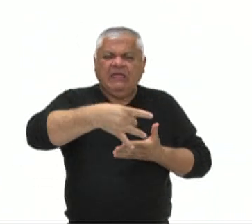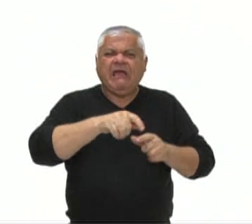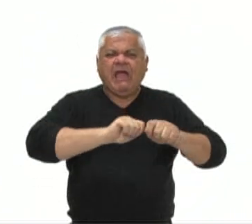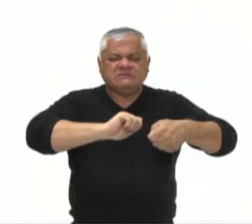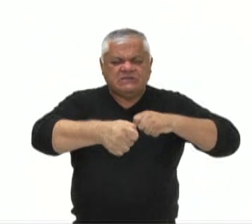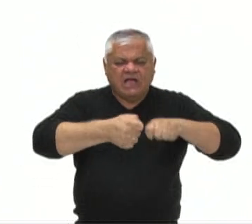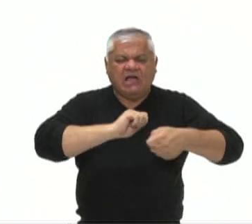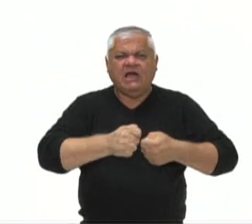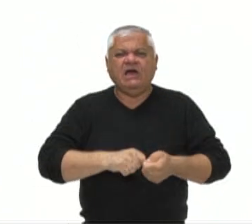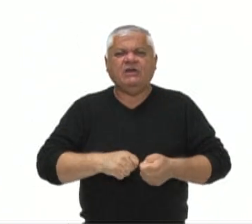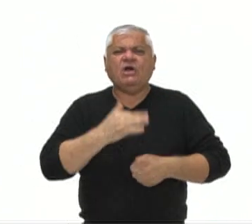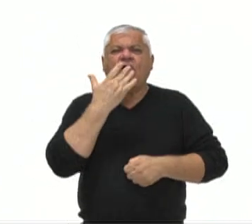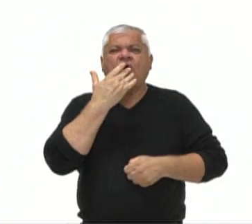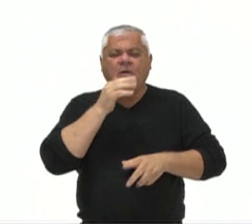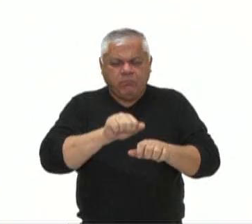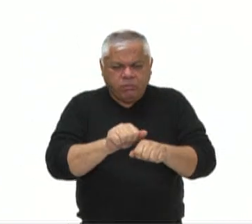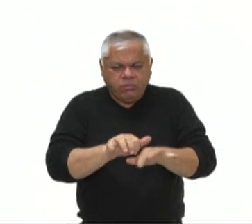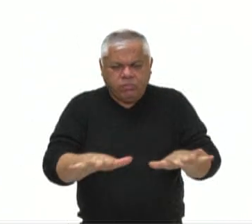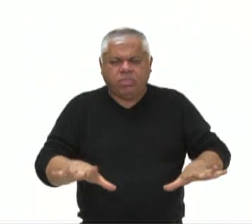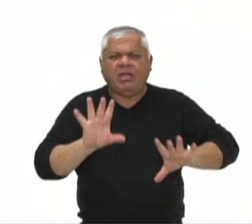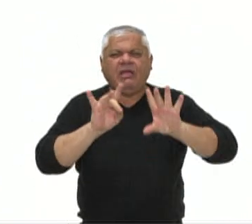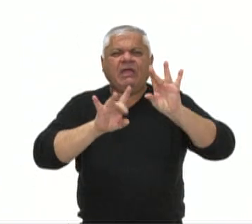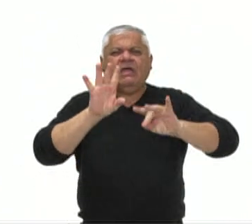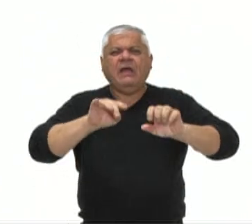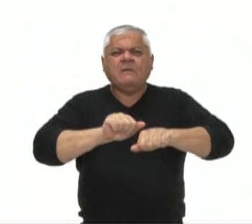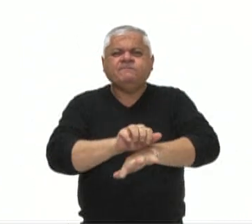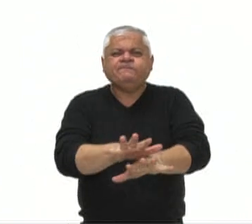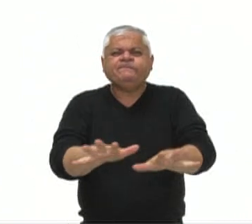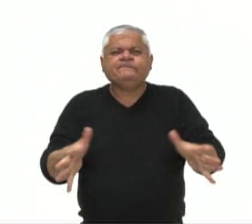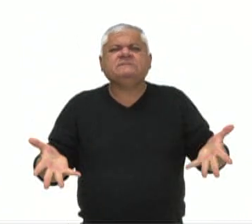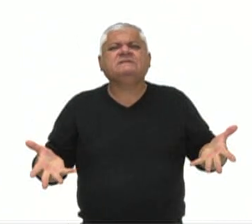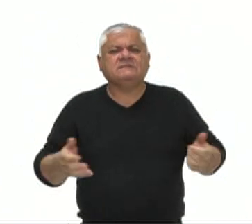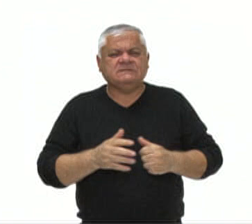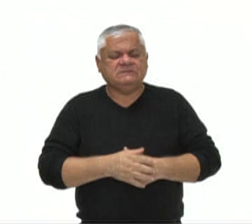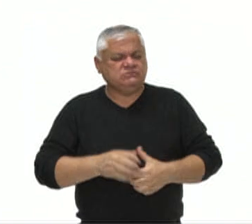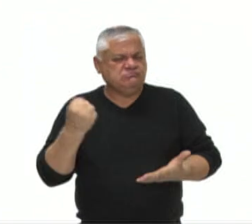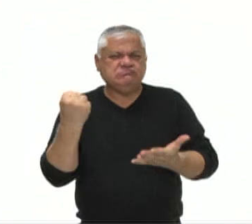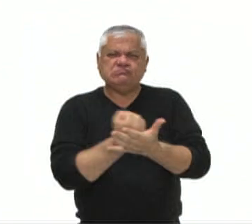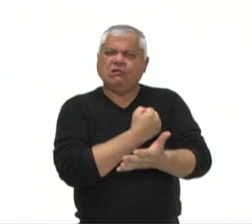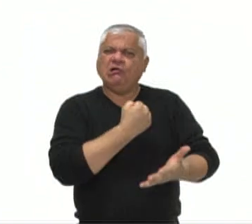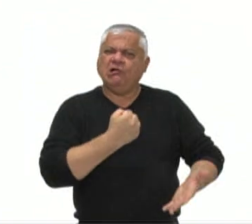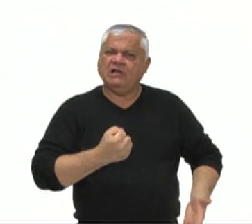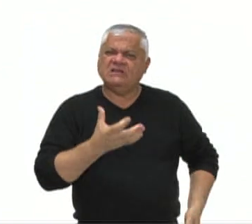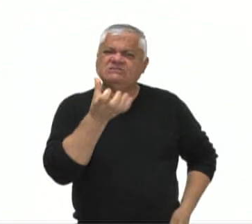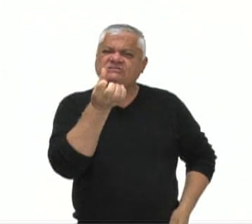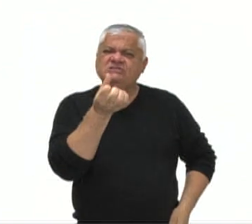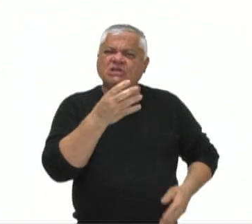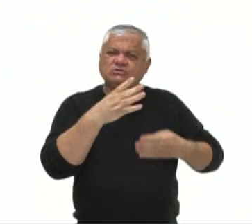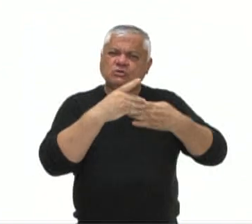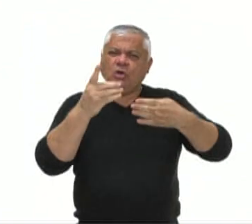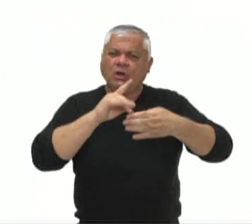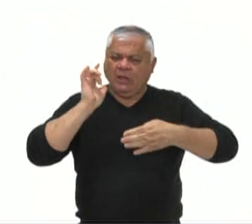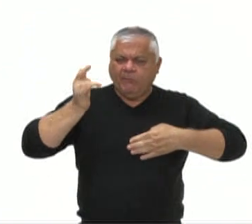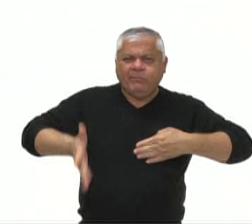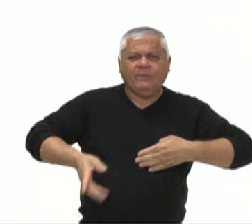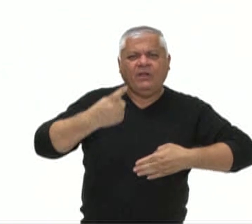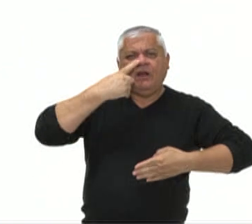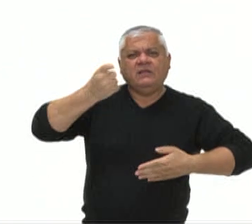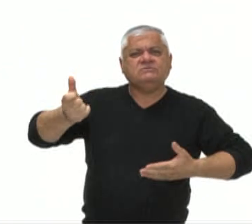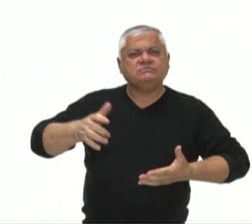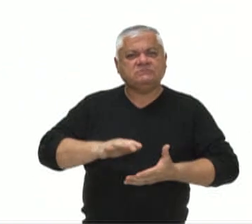A tinta derramou e tem cola para todo lado. Que desastre. Seis dólares jogados no lixo.